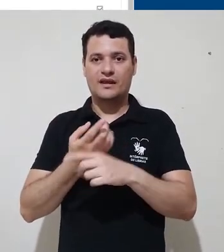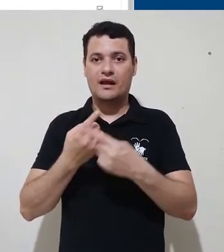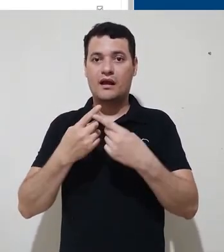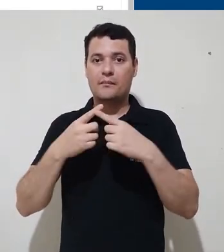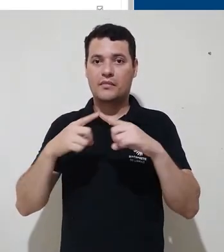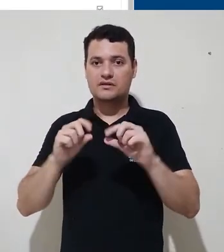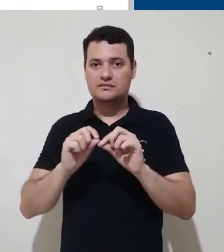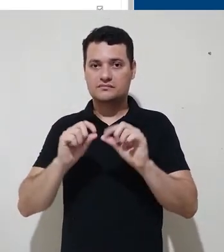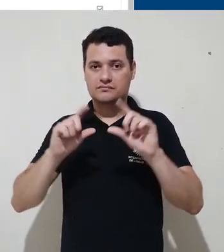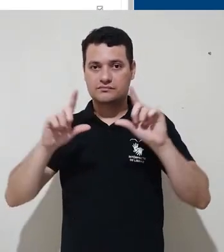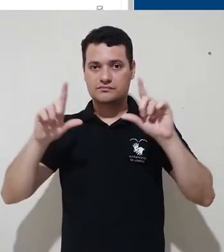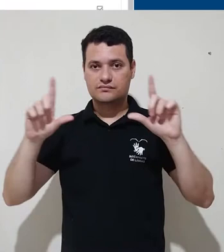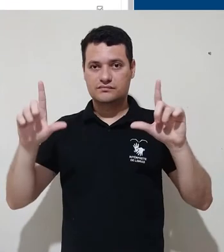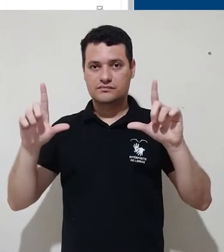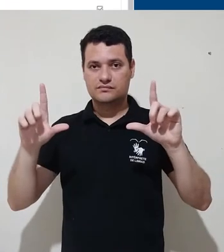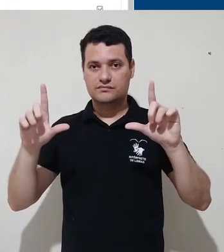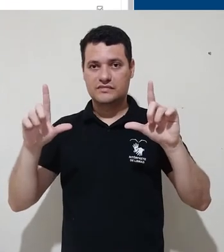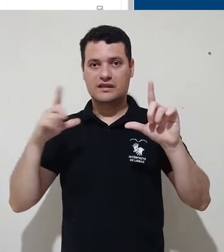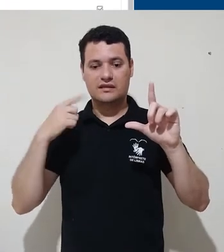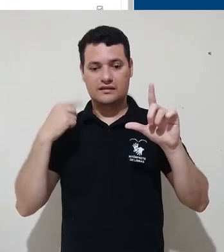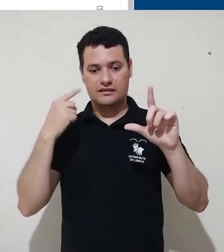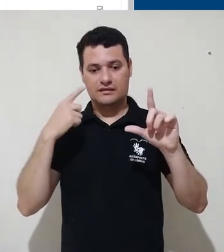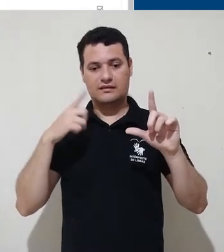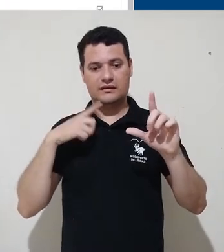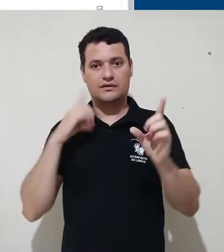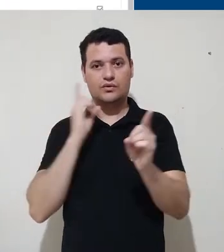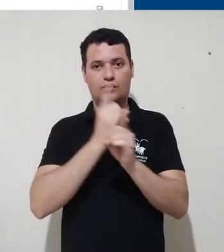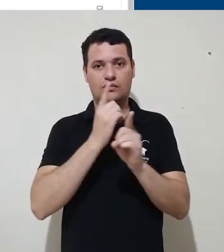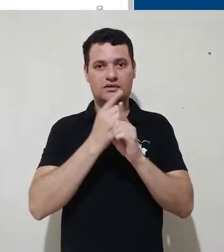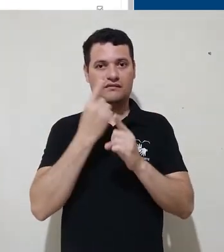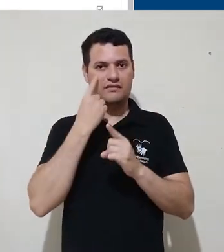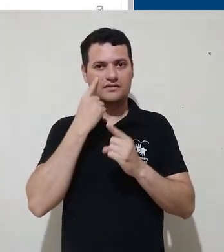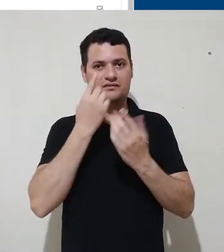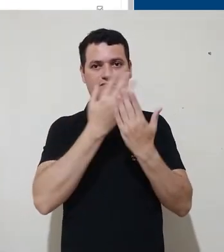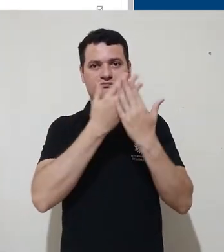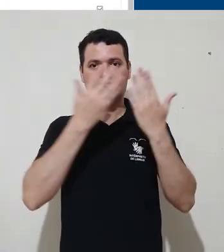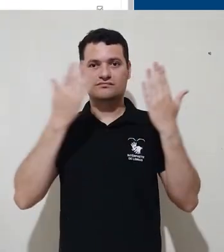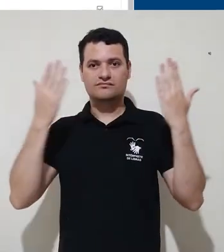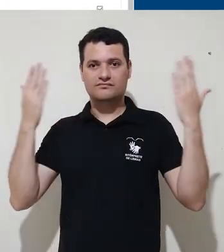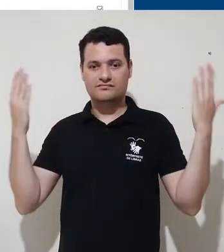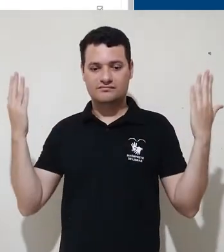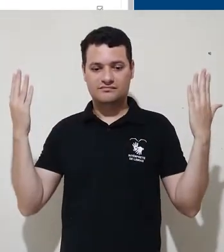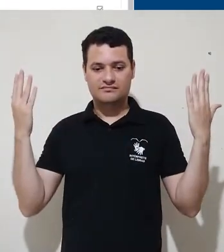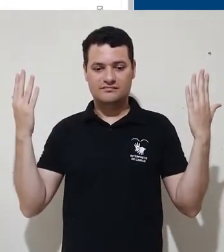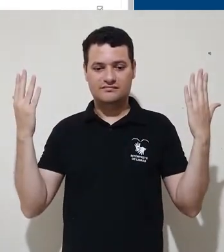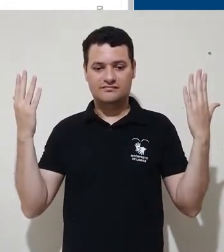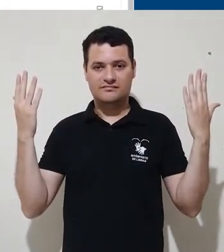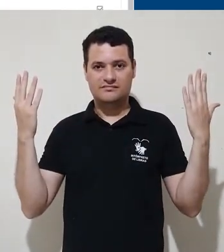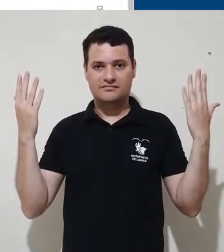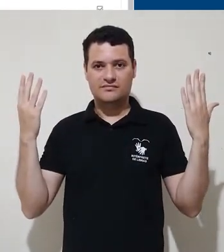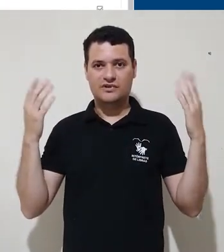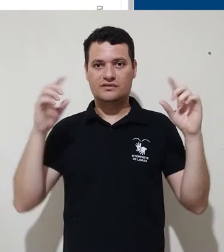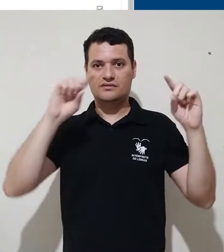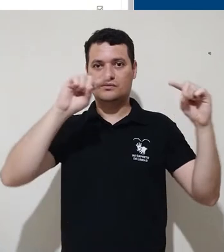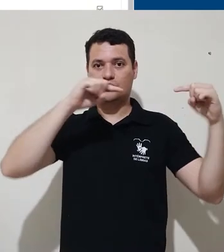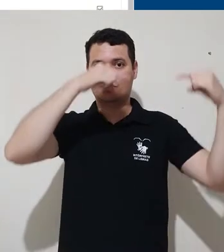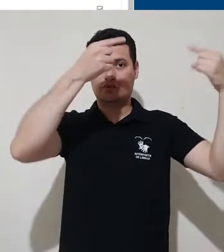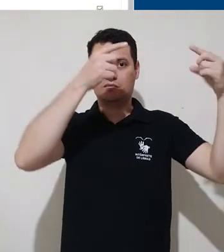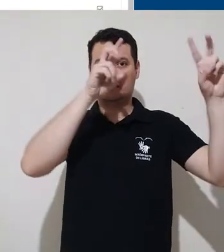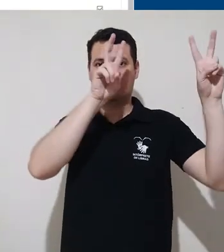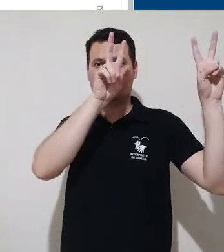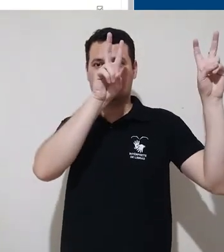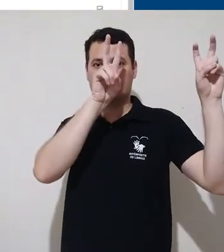nós temos acesso a estes elementos. Mas que elementos seriam esses? No